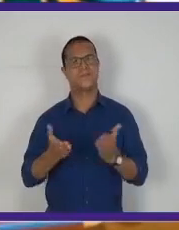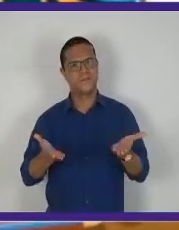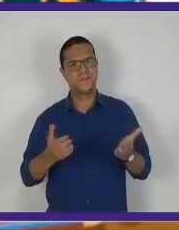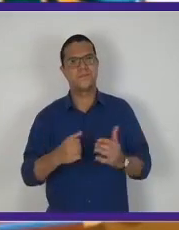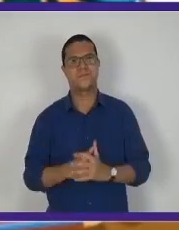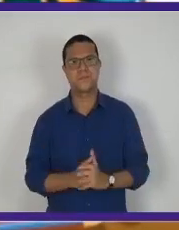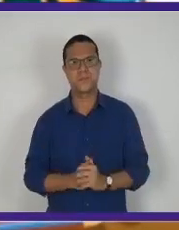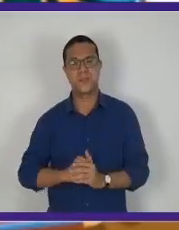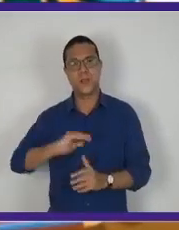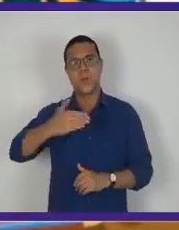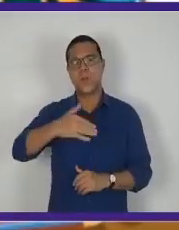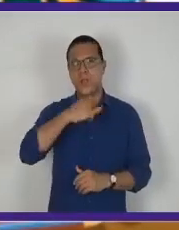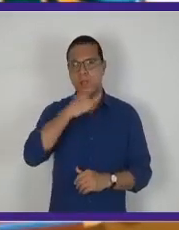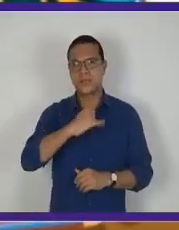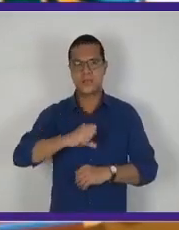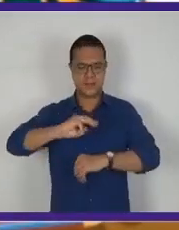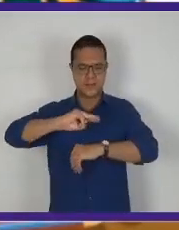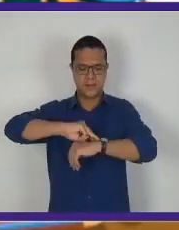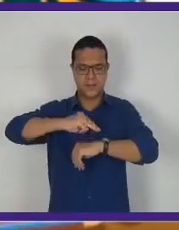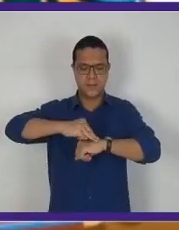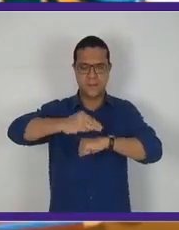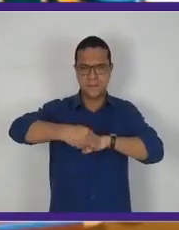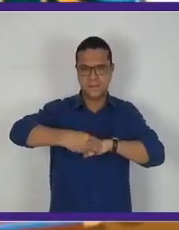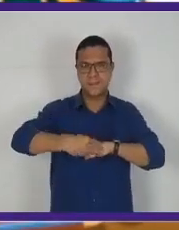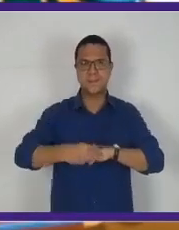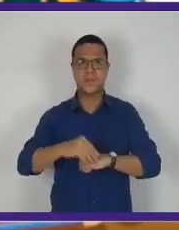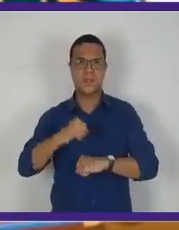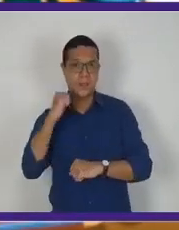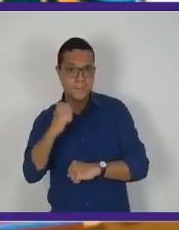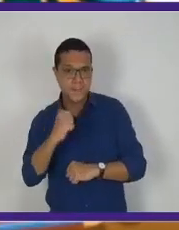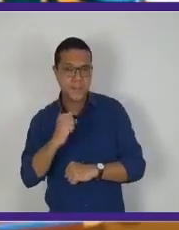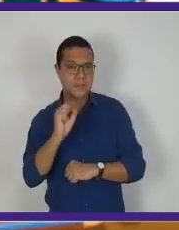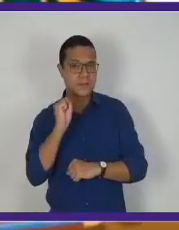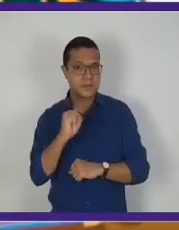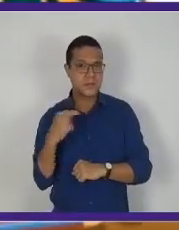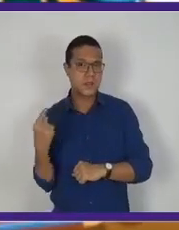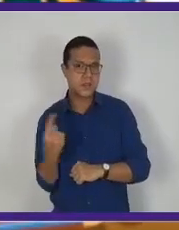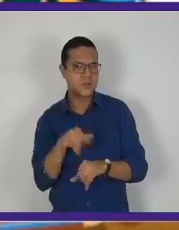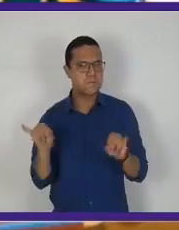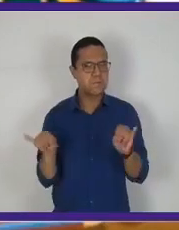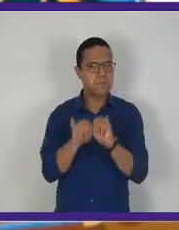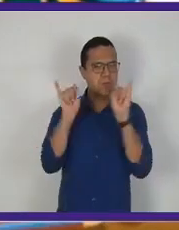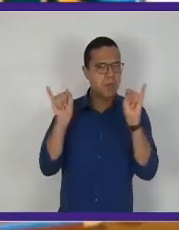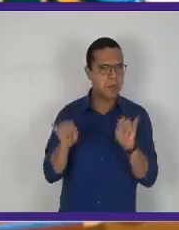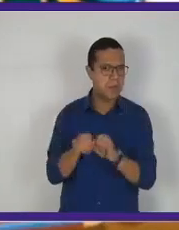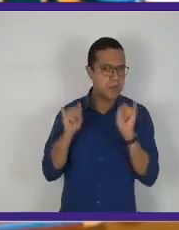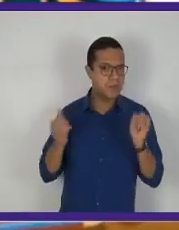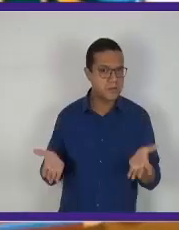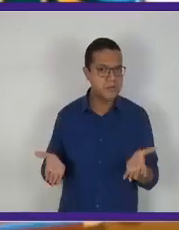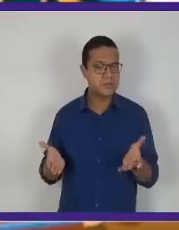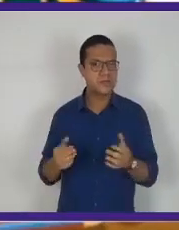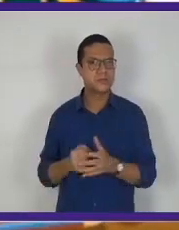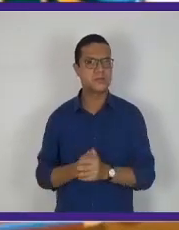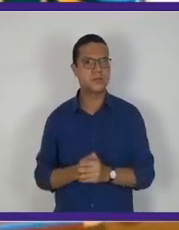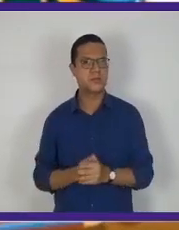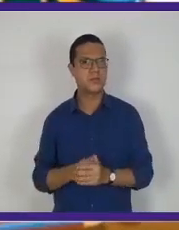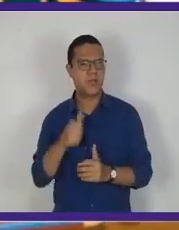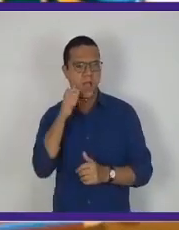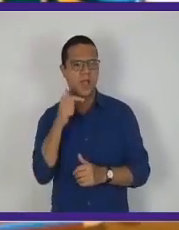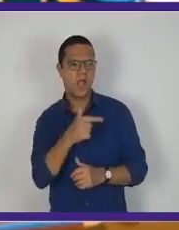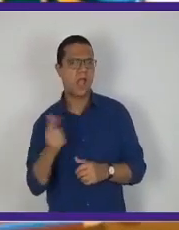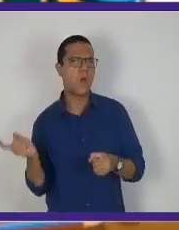Pois bem, quando ele diz dengue mata, se a gente bobear, ela volta.